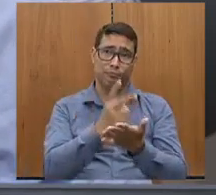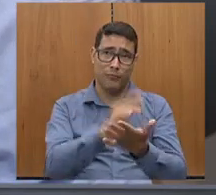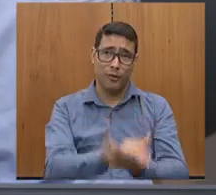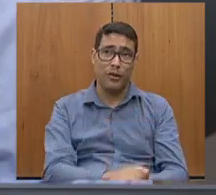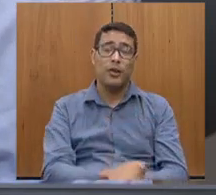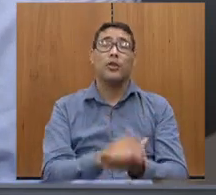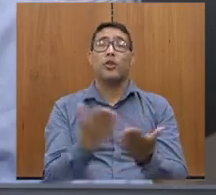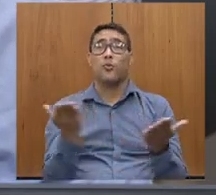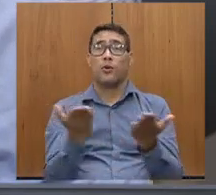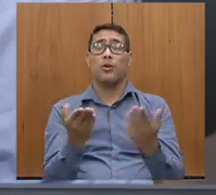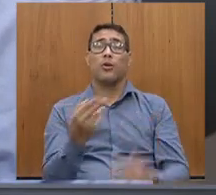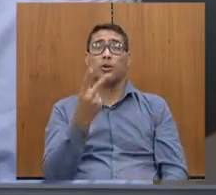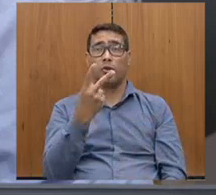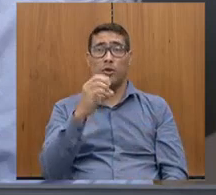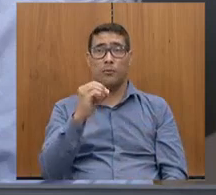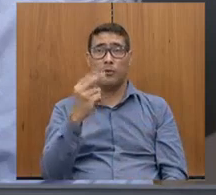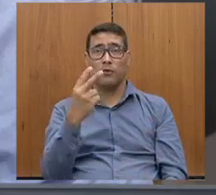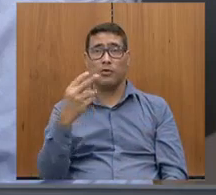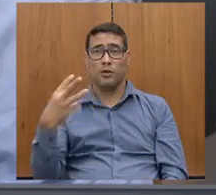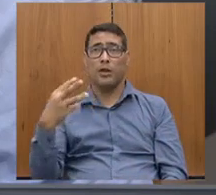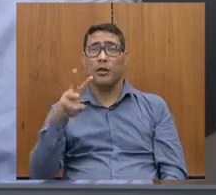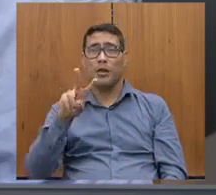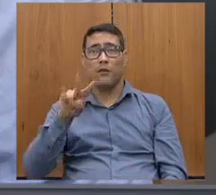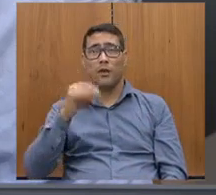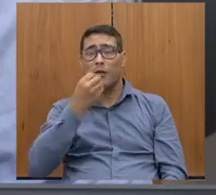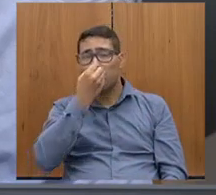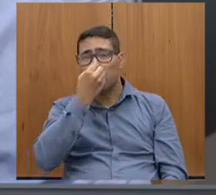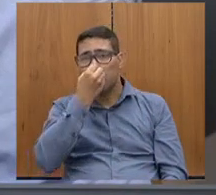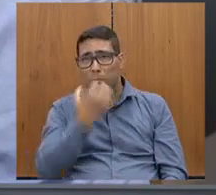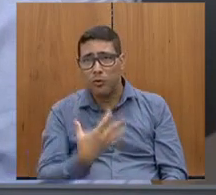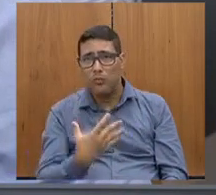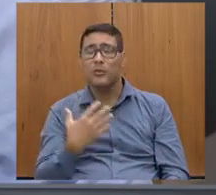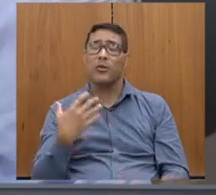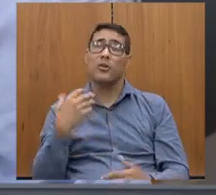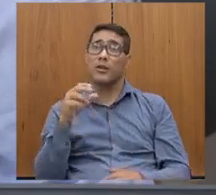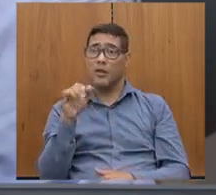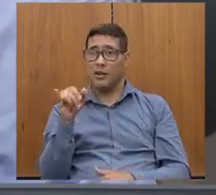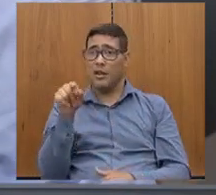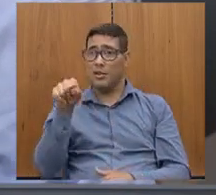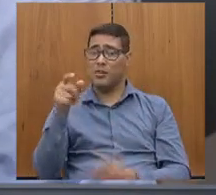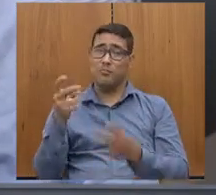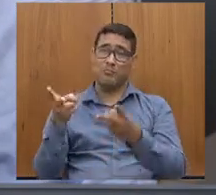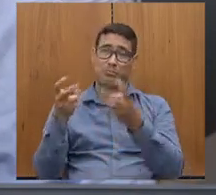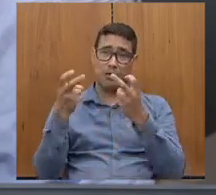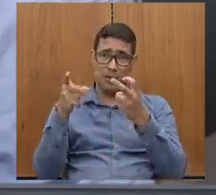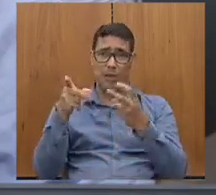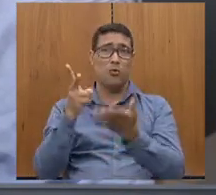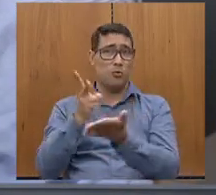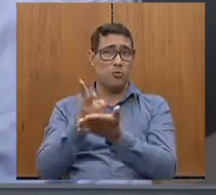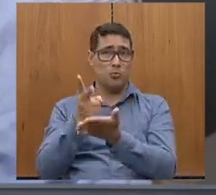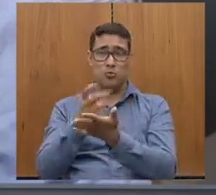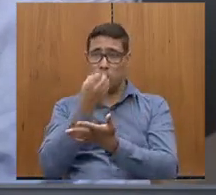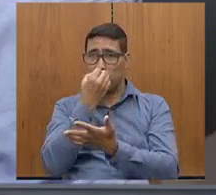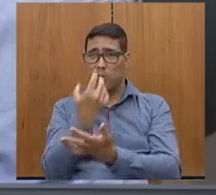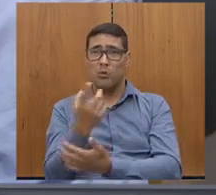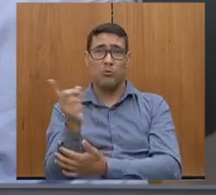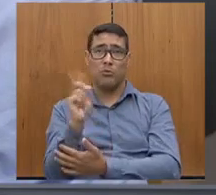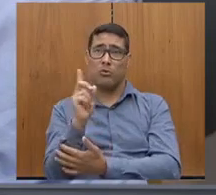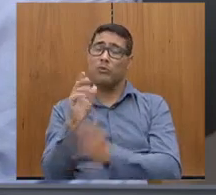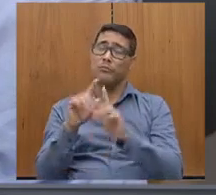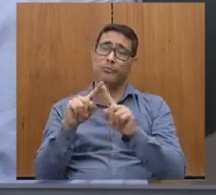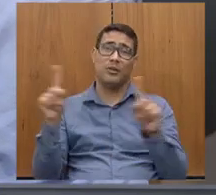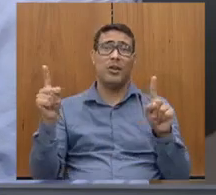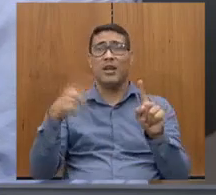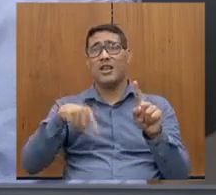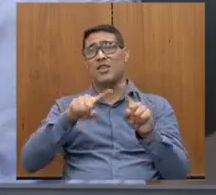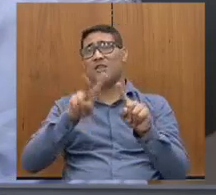ser um ano-chave para essa concessão. Se não performar, a gente tem que ver o que faz, porque ficar sofrendo